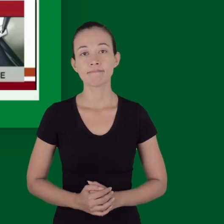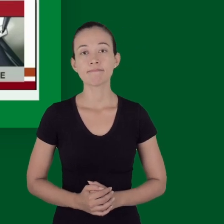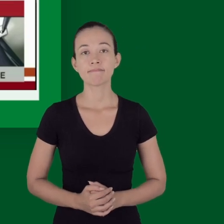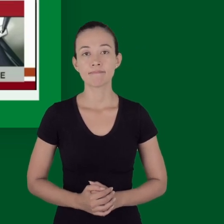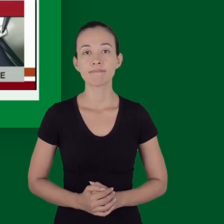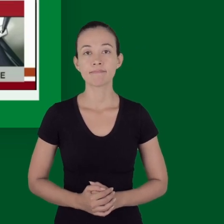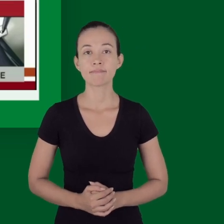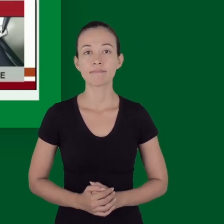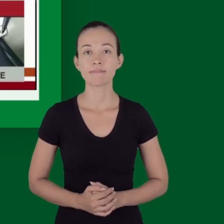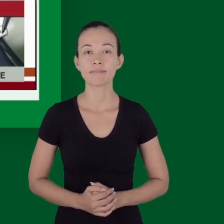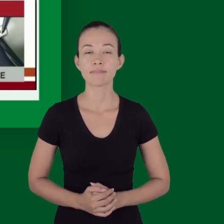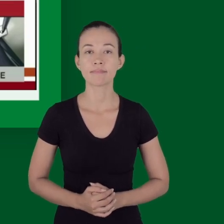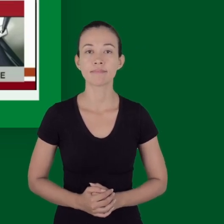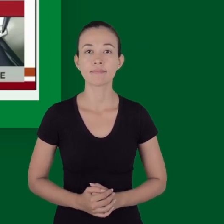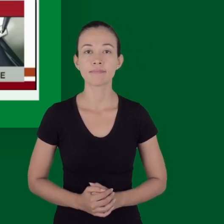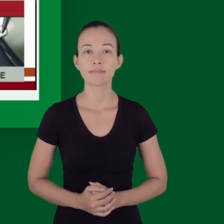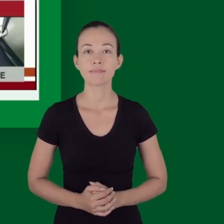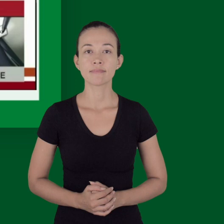aplicação do tornequente.